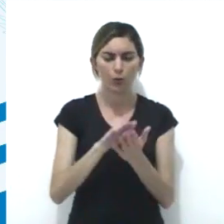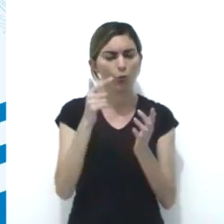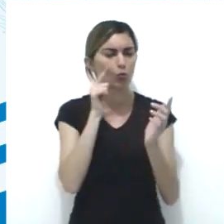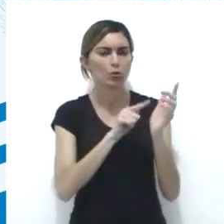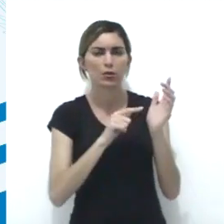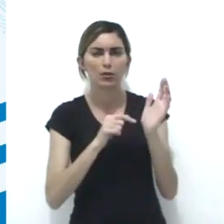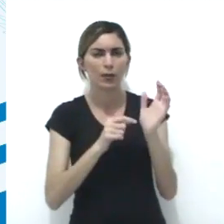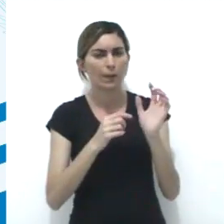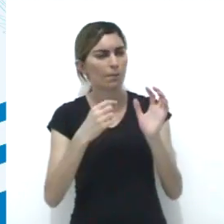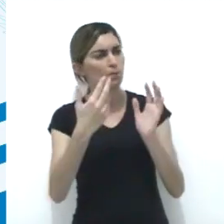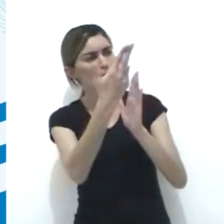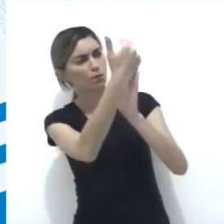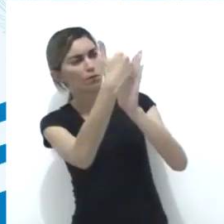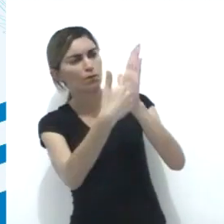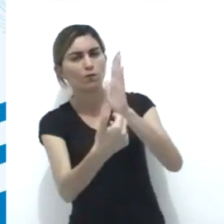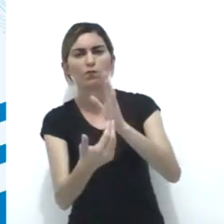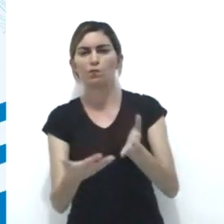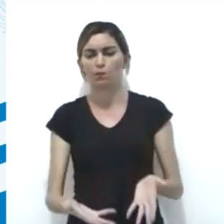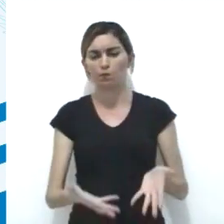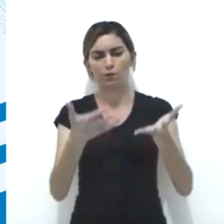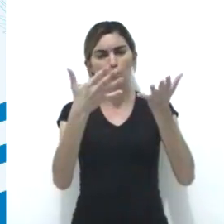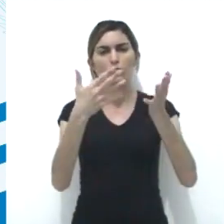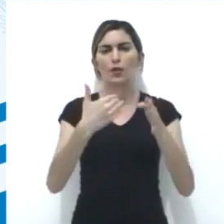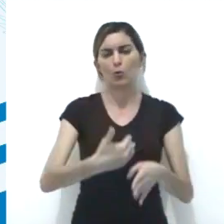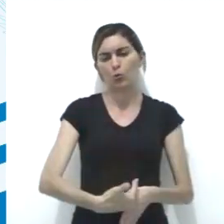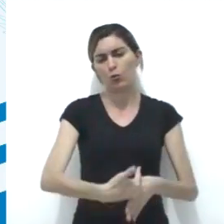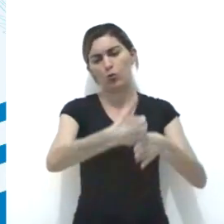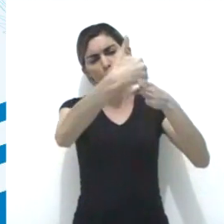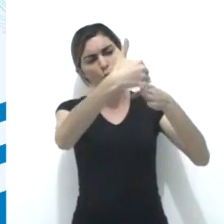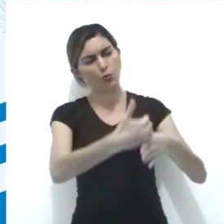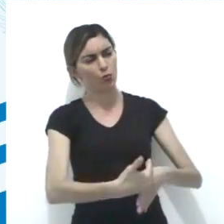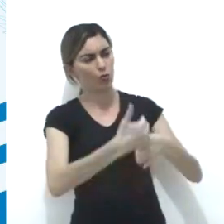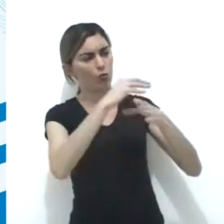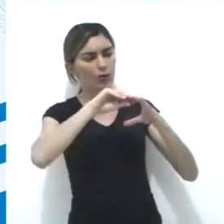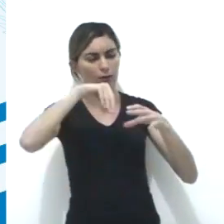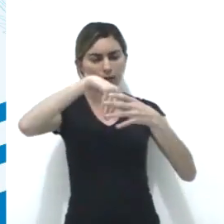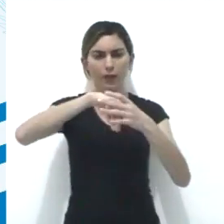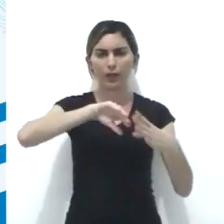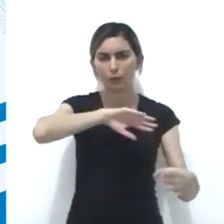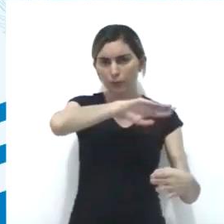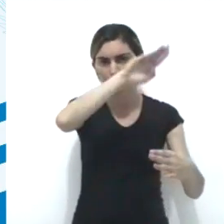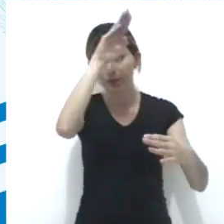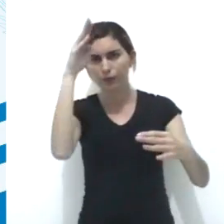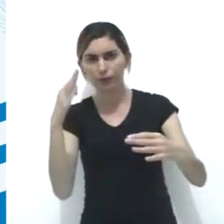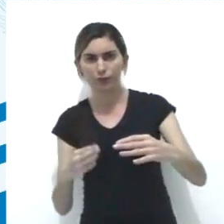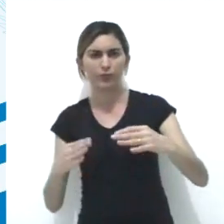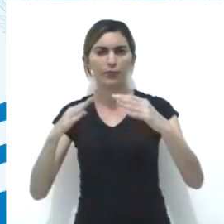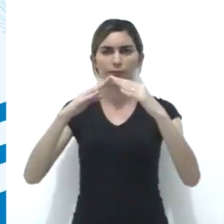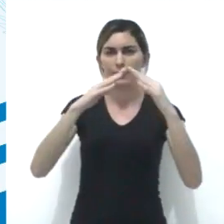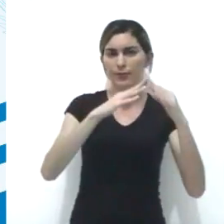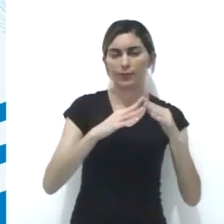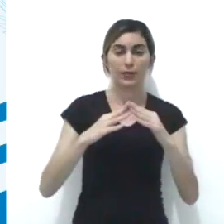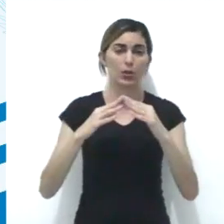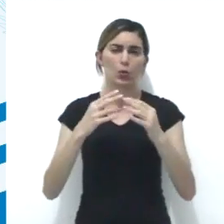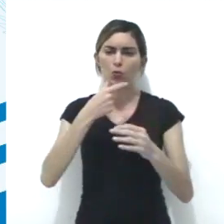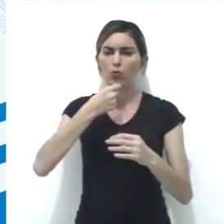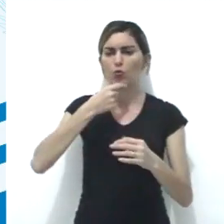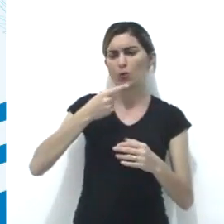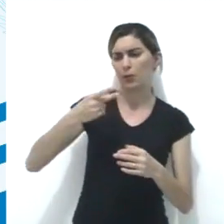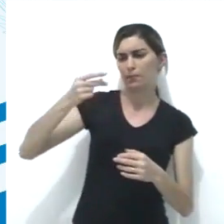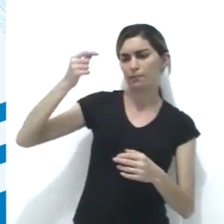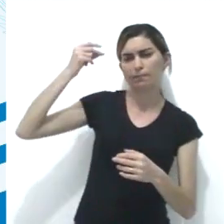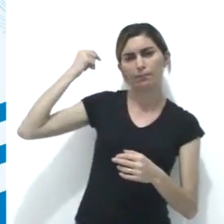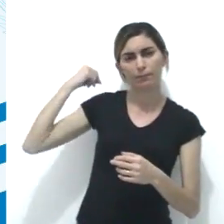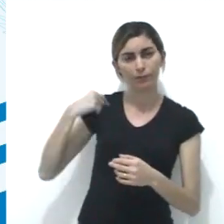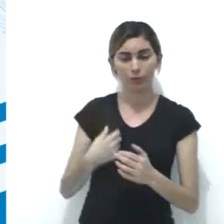imprimir figuras fantásticas nos grandes paredões de rocha que lhe serviam de abrigo. Assim, o homem